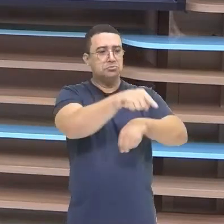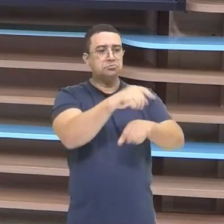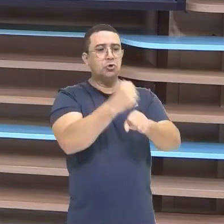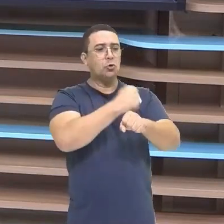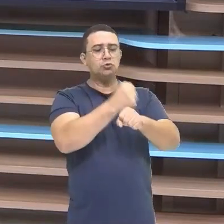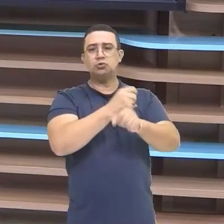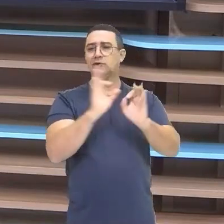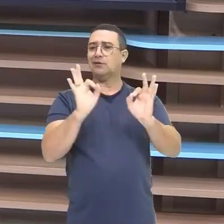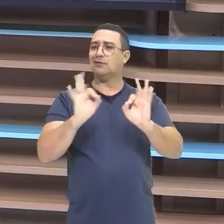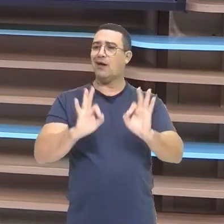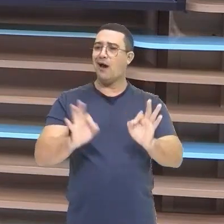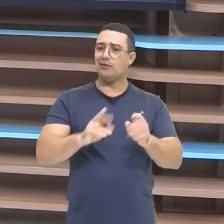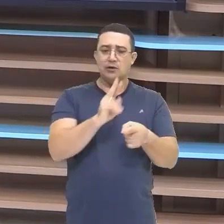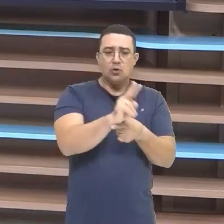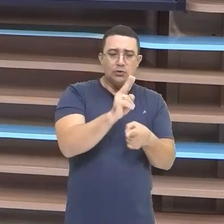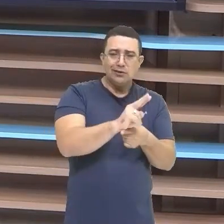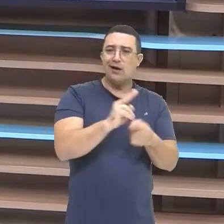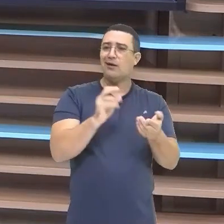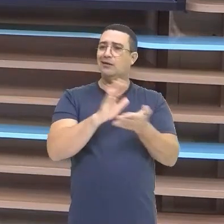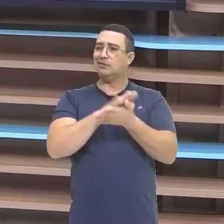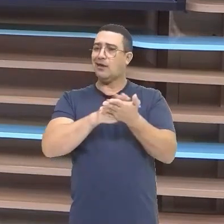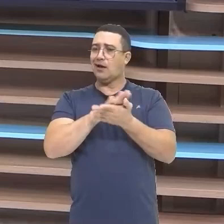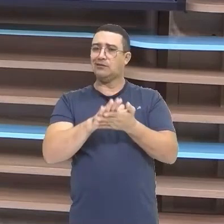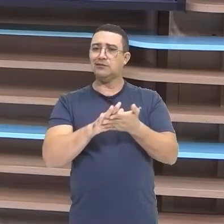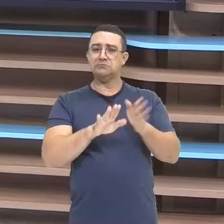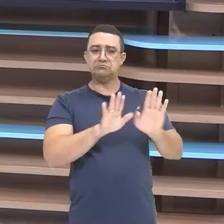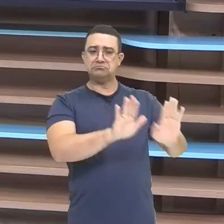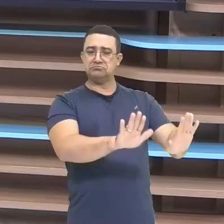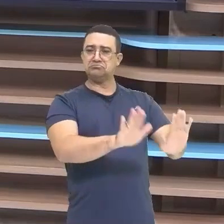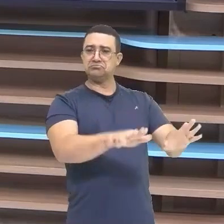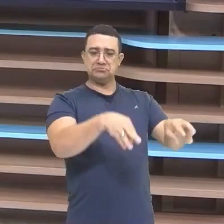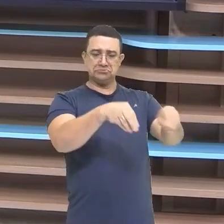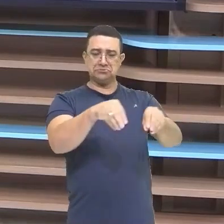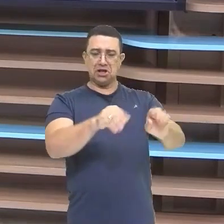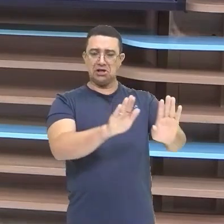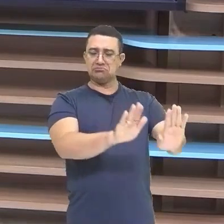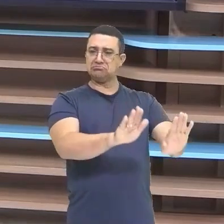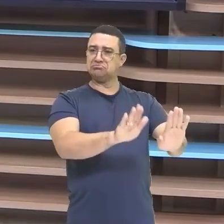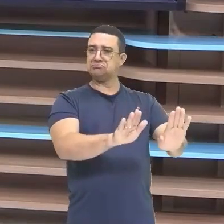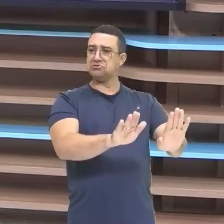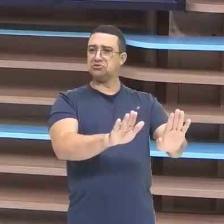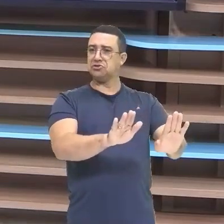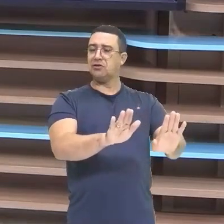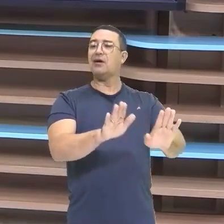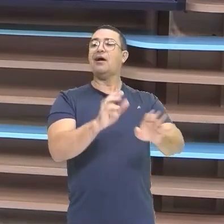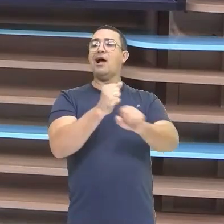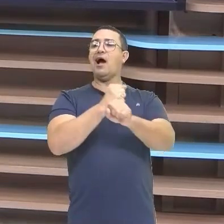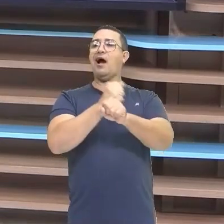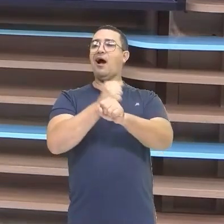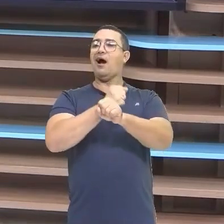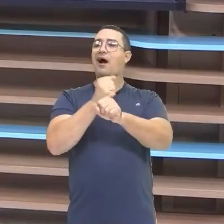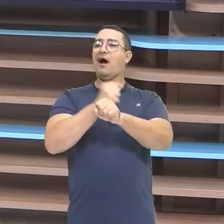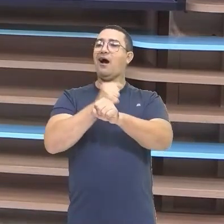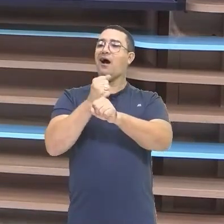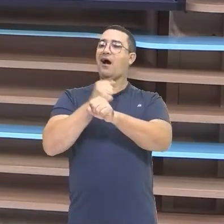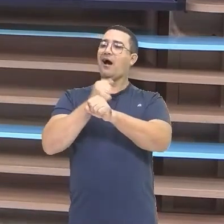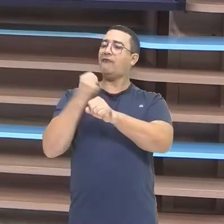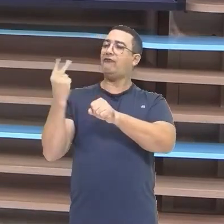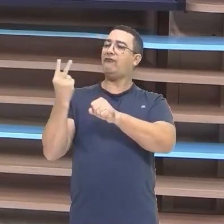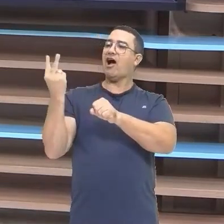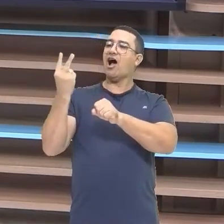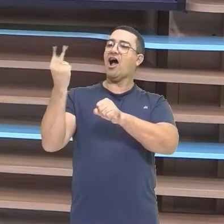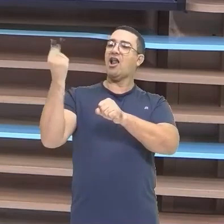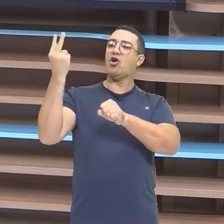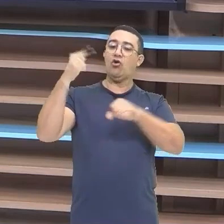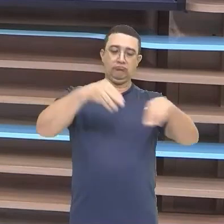Você vai apenas Deixar a terra parada Esperando que Aquela terra Ela vá se valorizando Com o passar dos anos Para